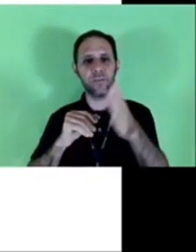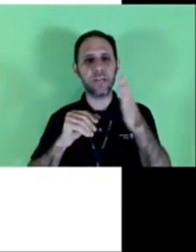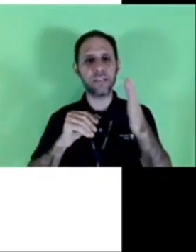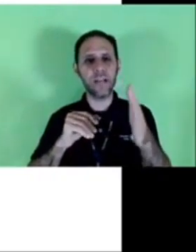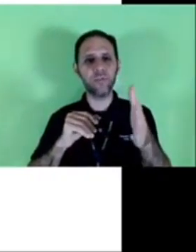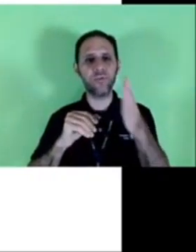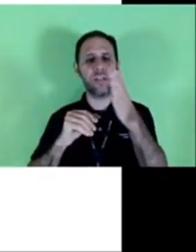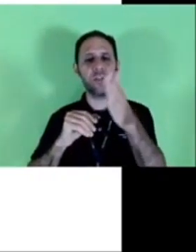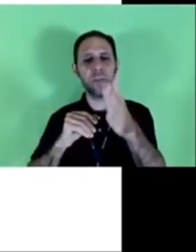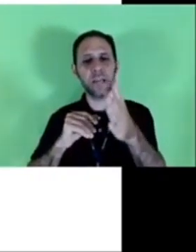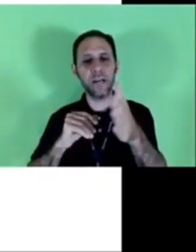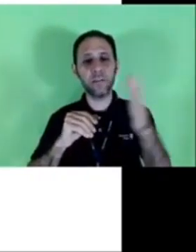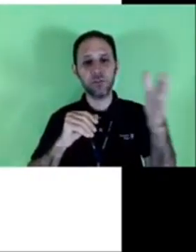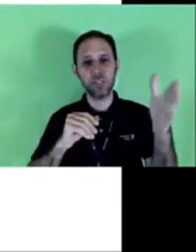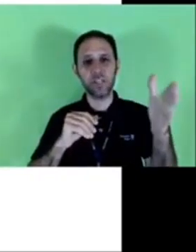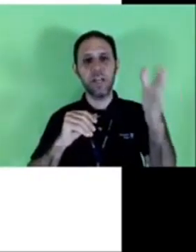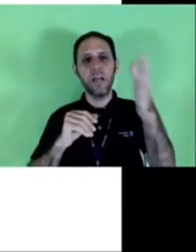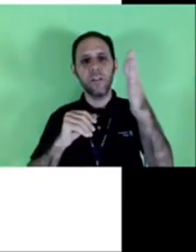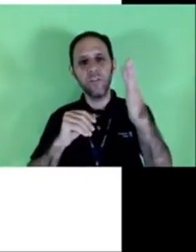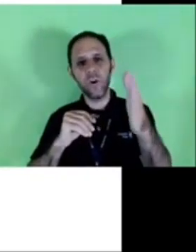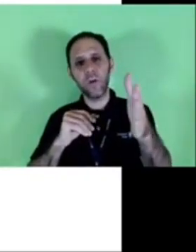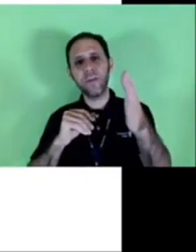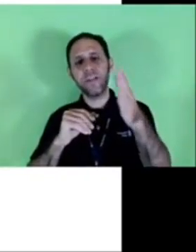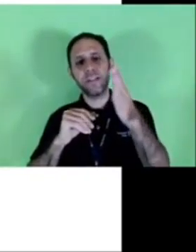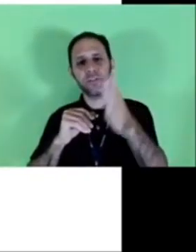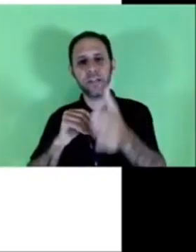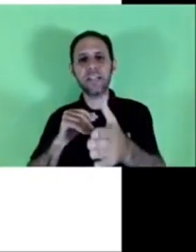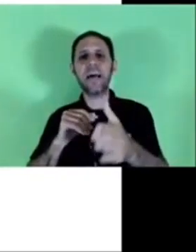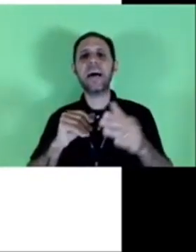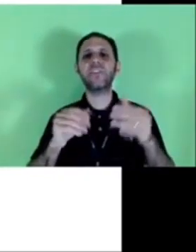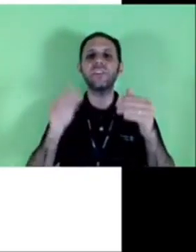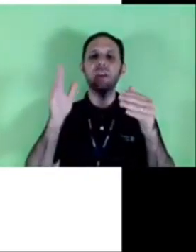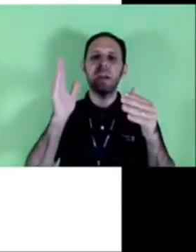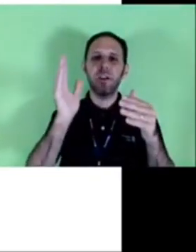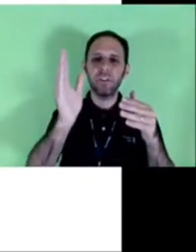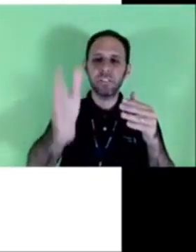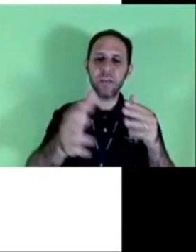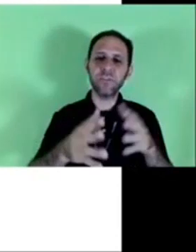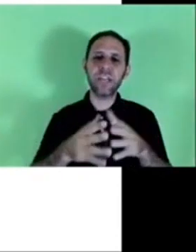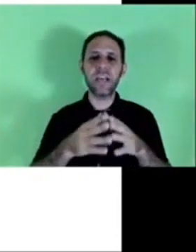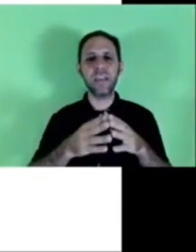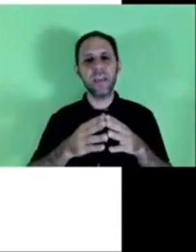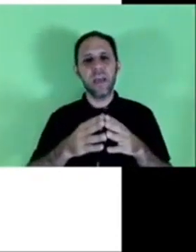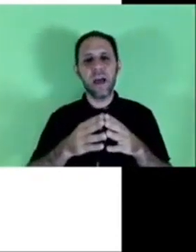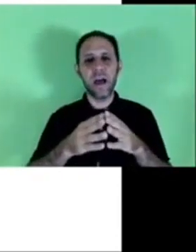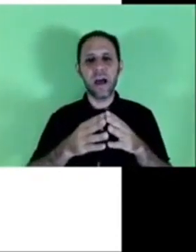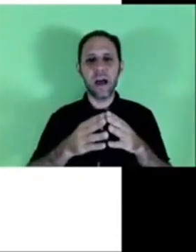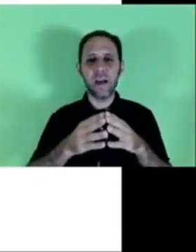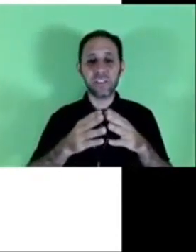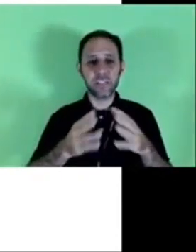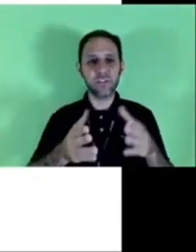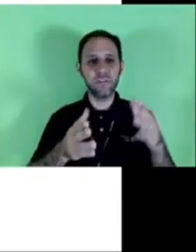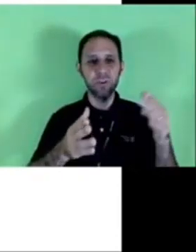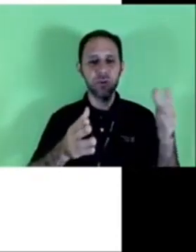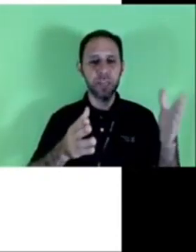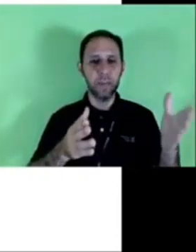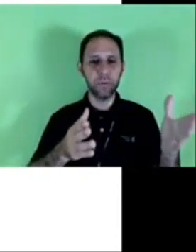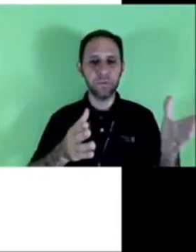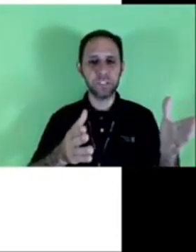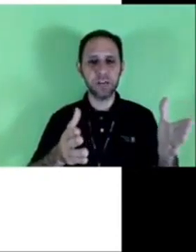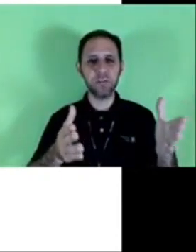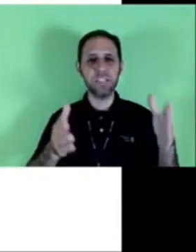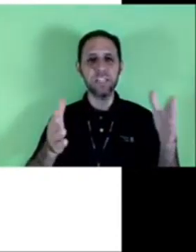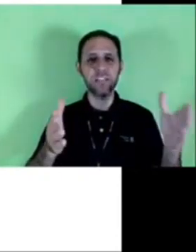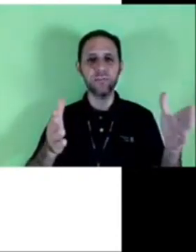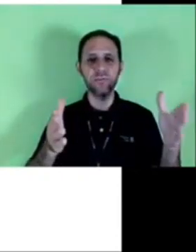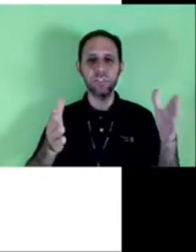brasileiro casado torneiro mecânico ou seja nome nacionalidade nós temos aí a Estado Civil e